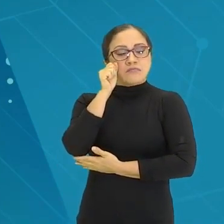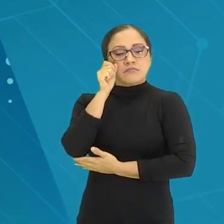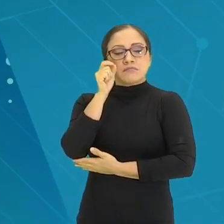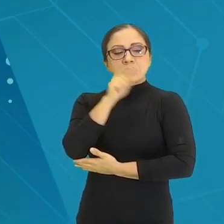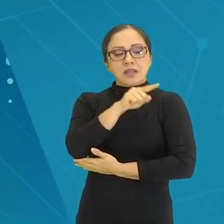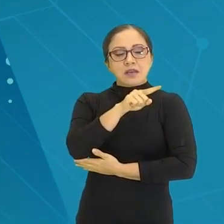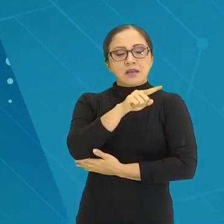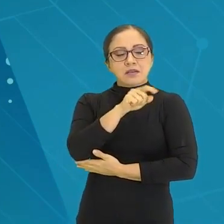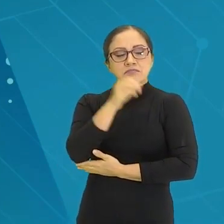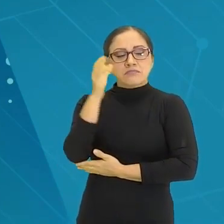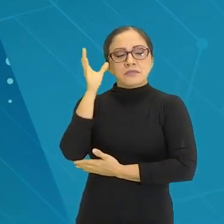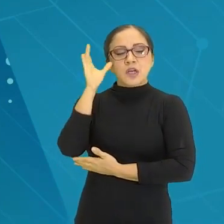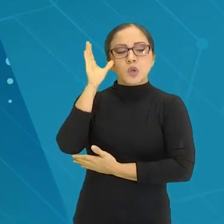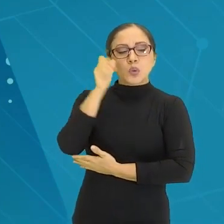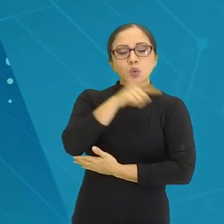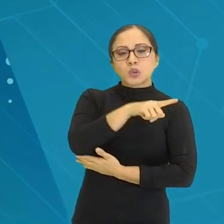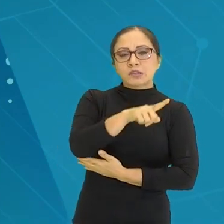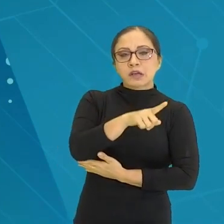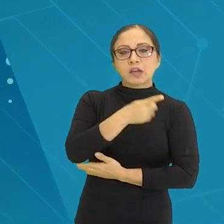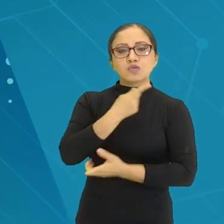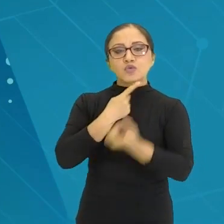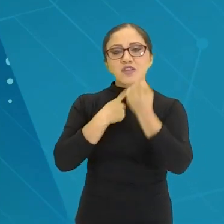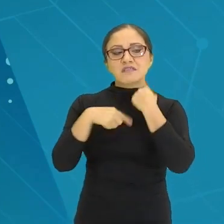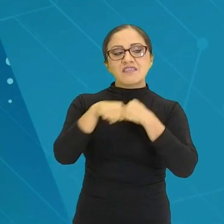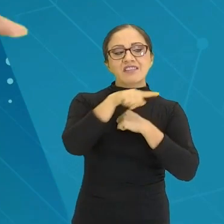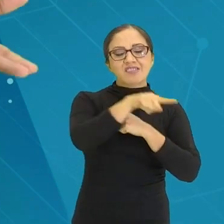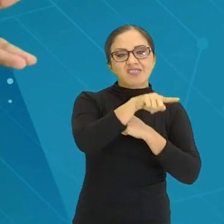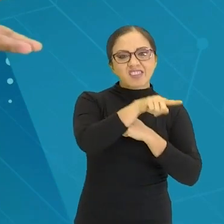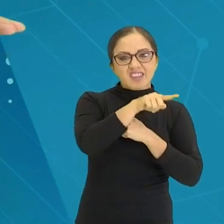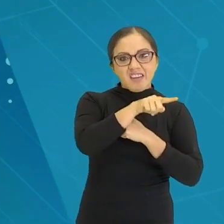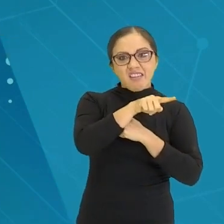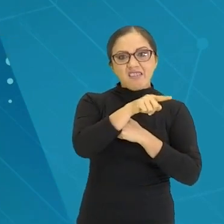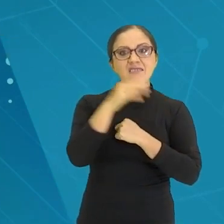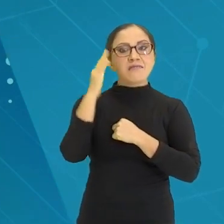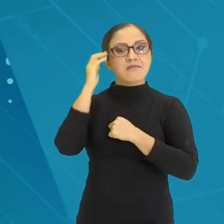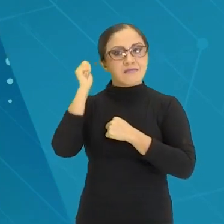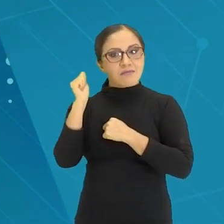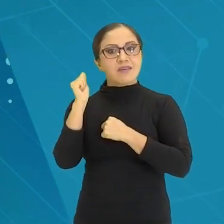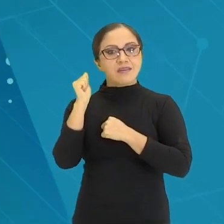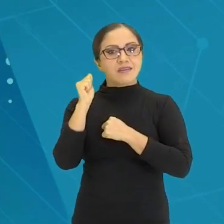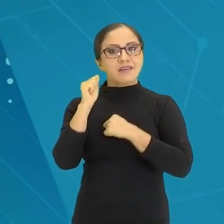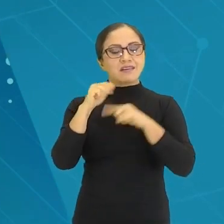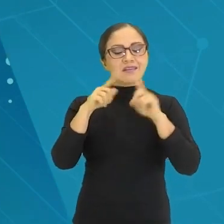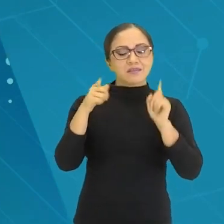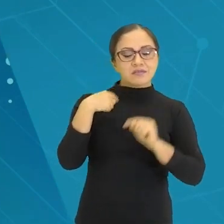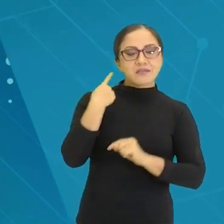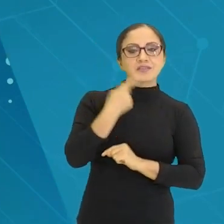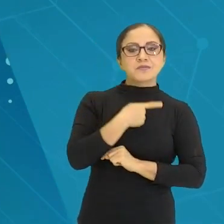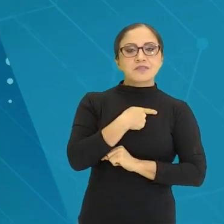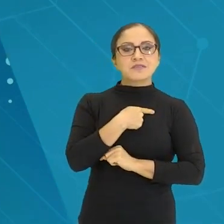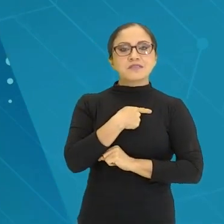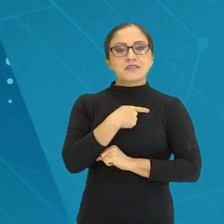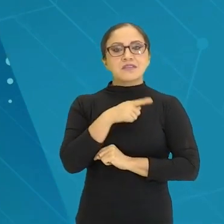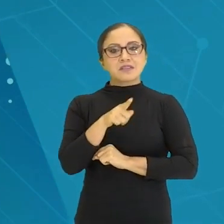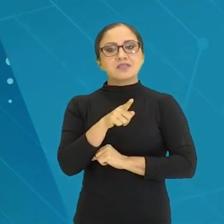Esse desejo de saber, tá? Porque a gente acaba, pode acabar sendo pego nesse contrapé.